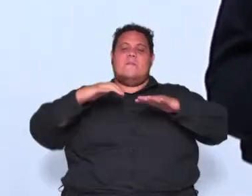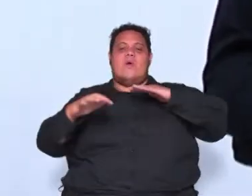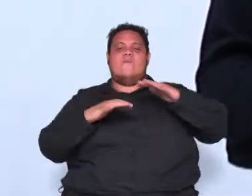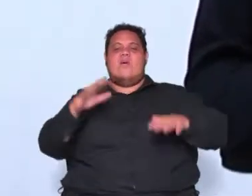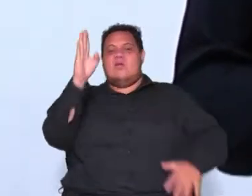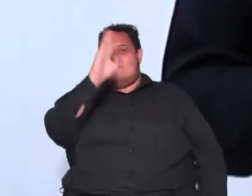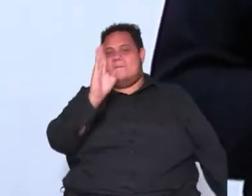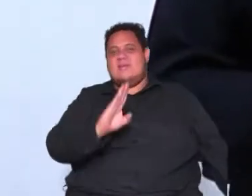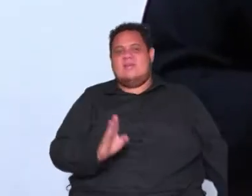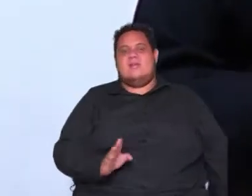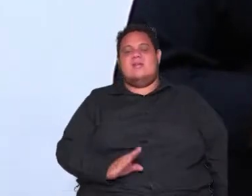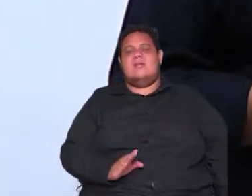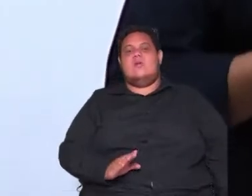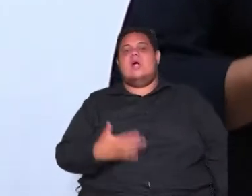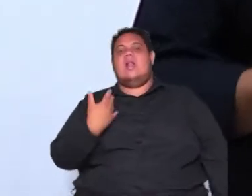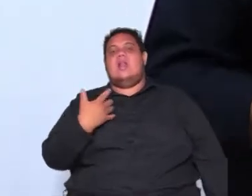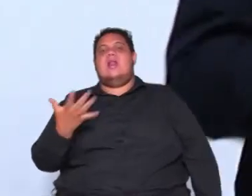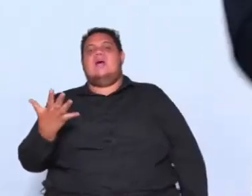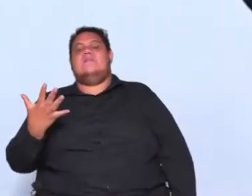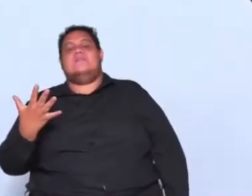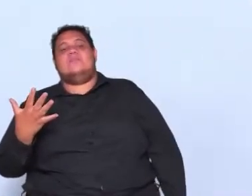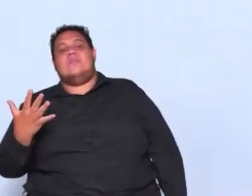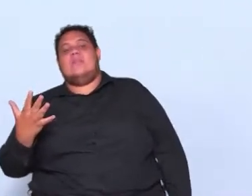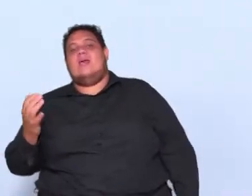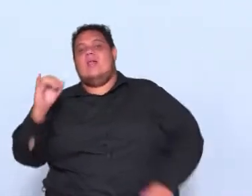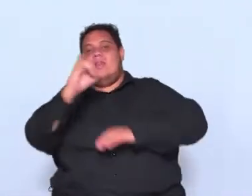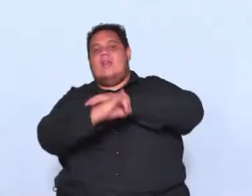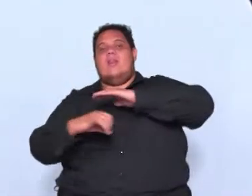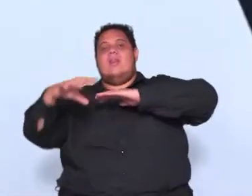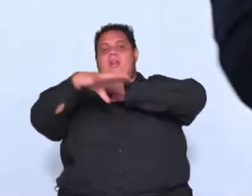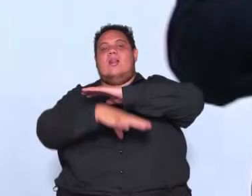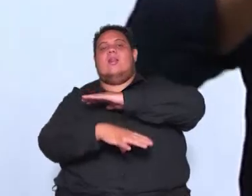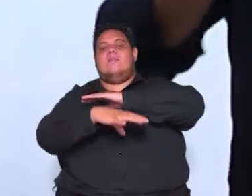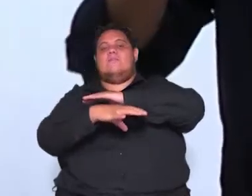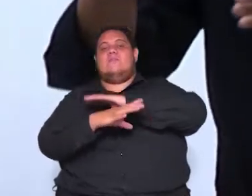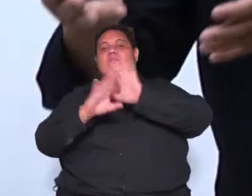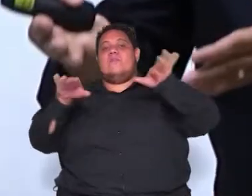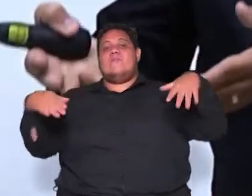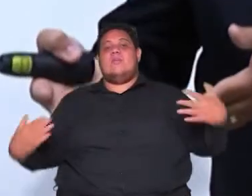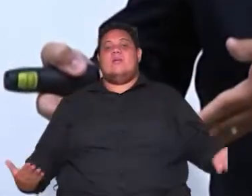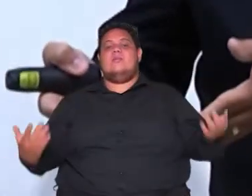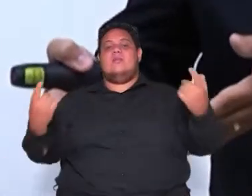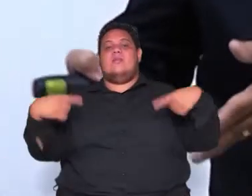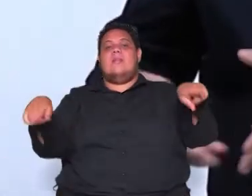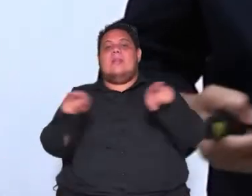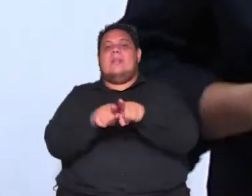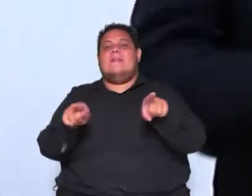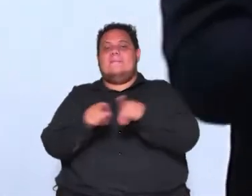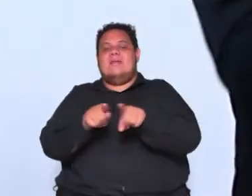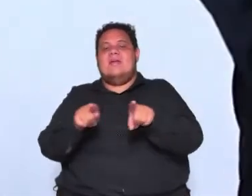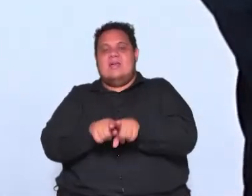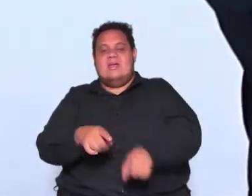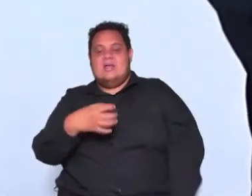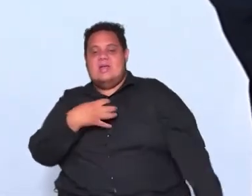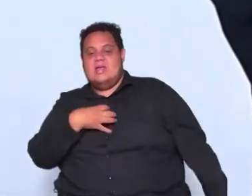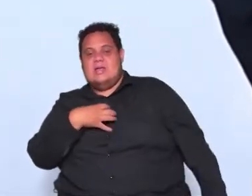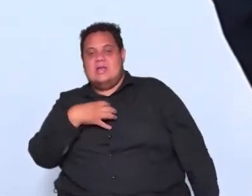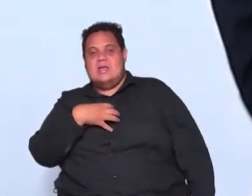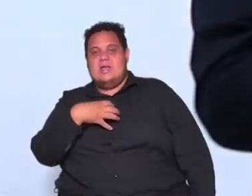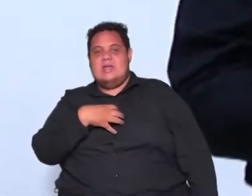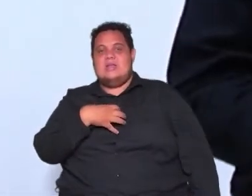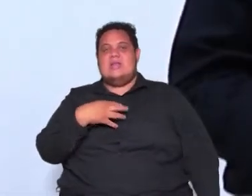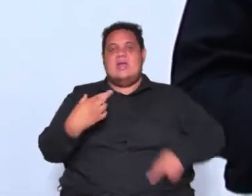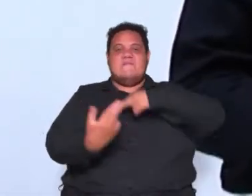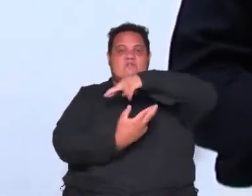que foram influenciados pelo movimento iluminista como é o caso da Inconfidência Mineira e da Conjuração Baiana e da Revolução